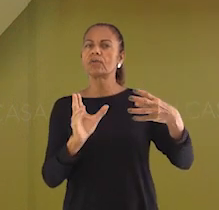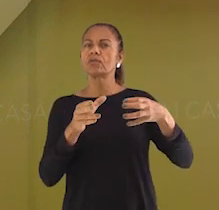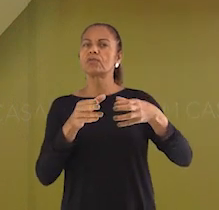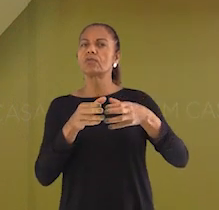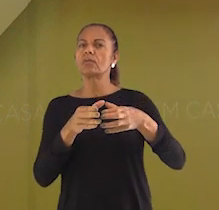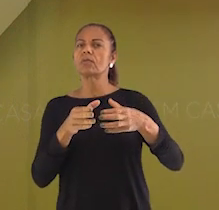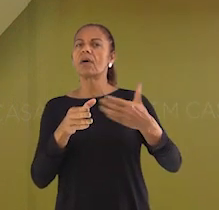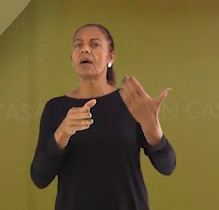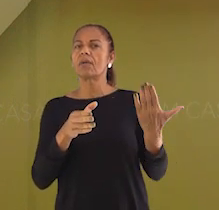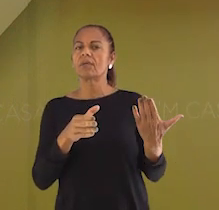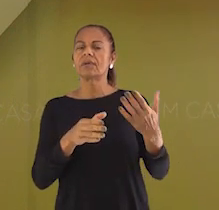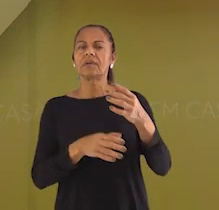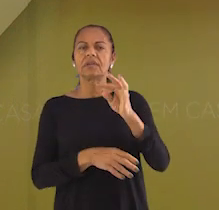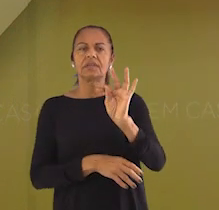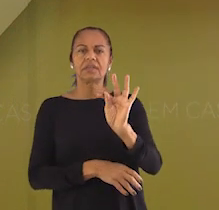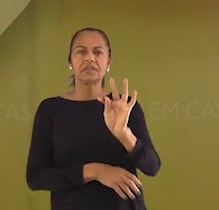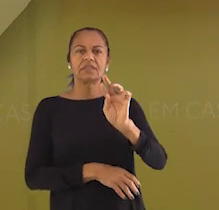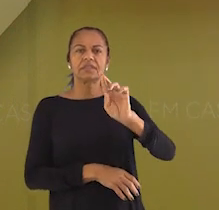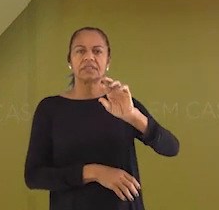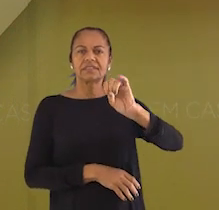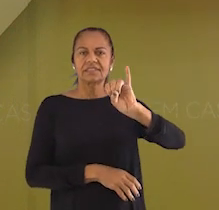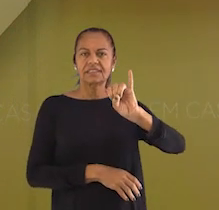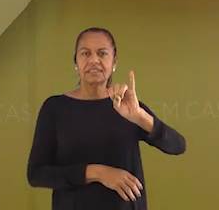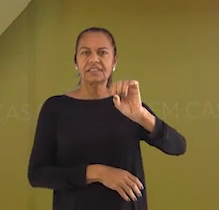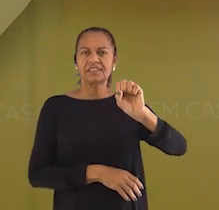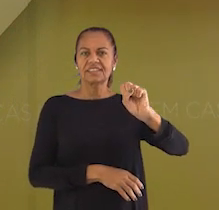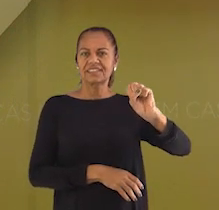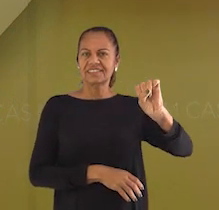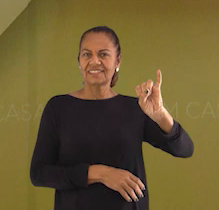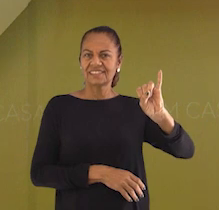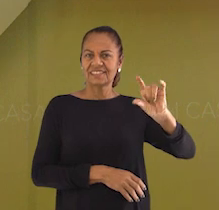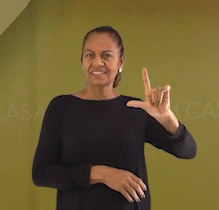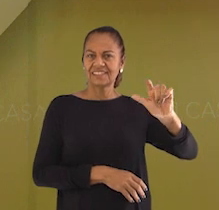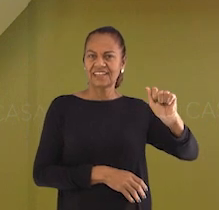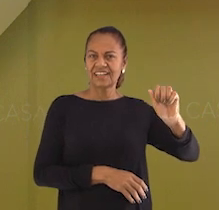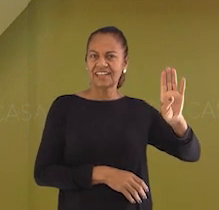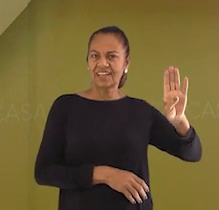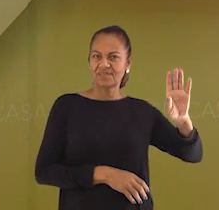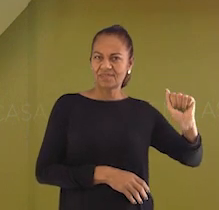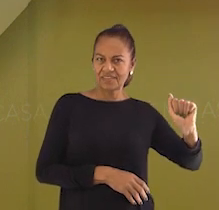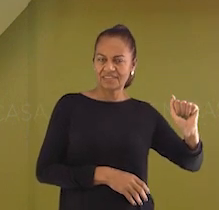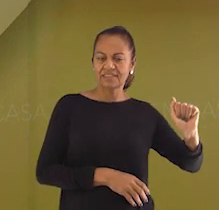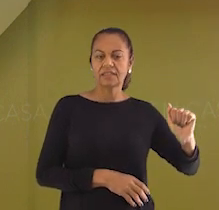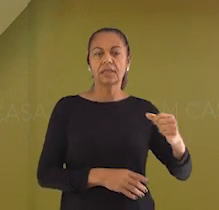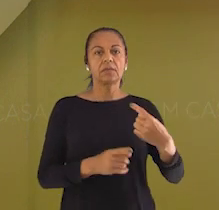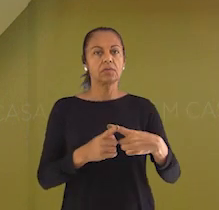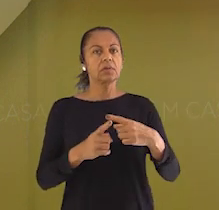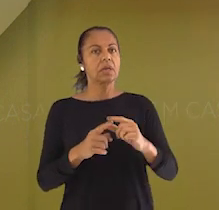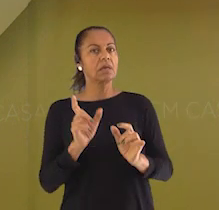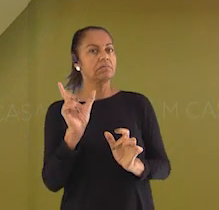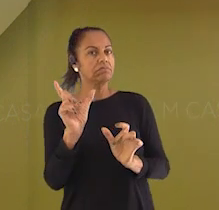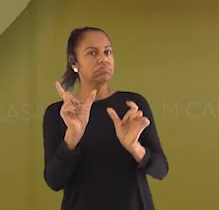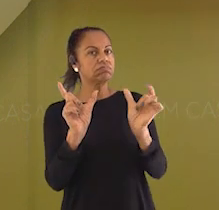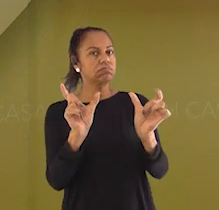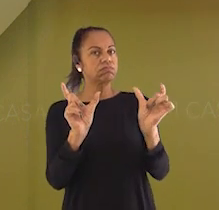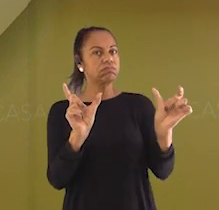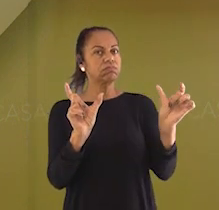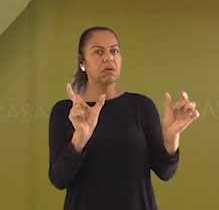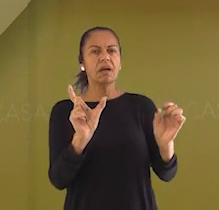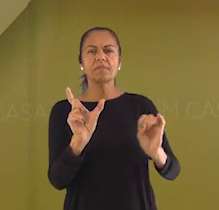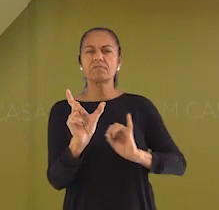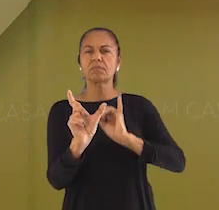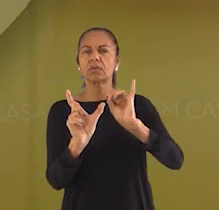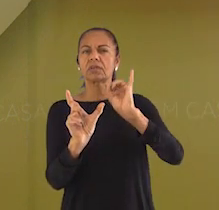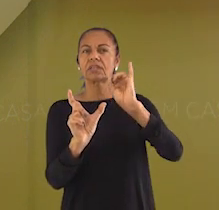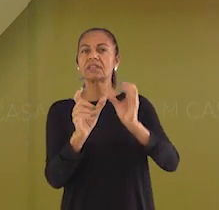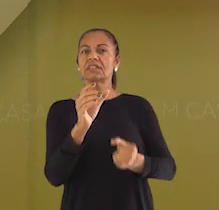é uma palavra trisílaba. Muito legal, não é mesmo? As sílabas são importantes para a formação das